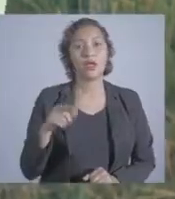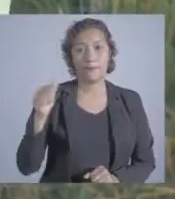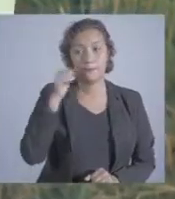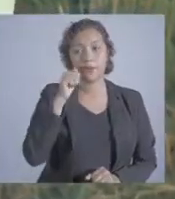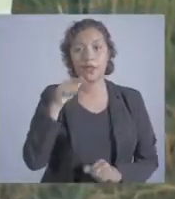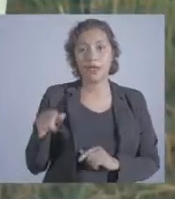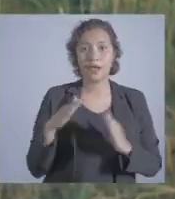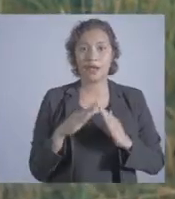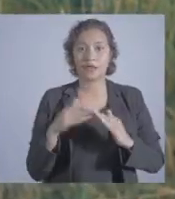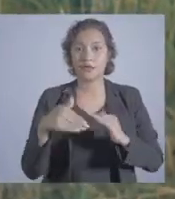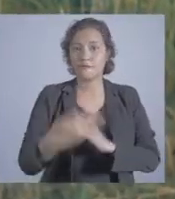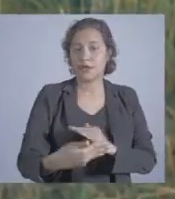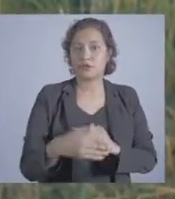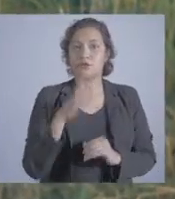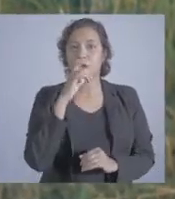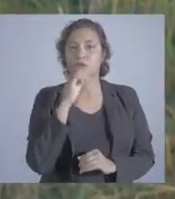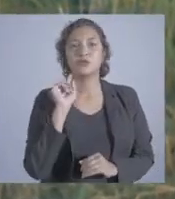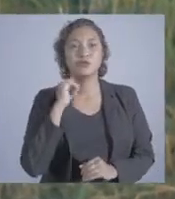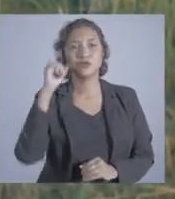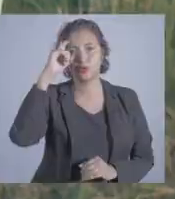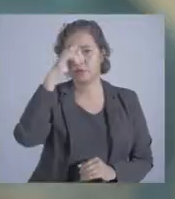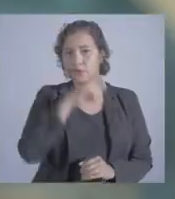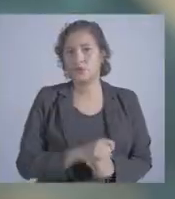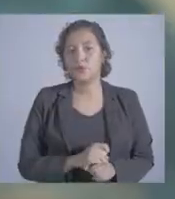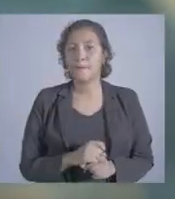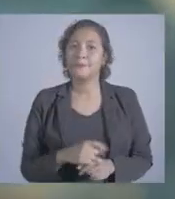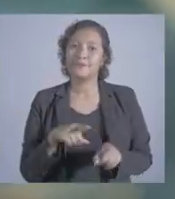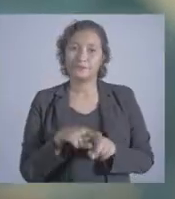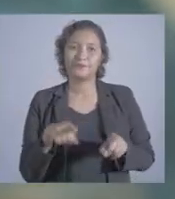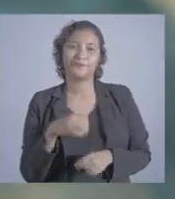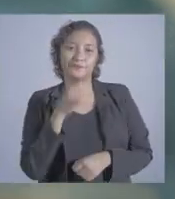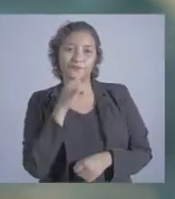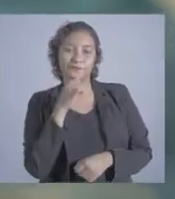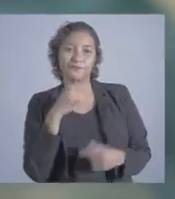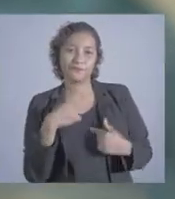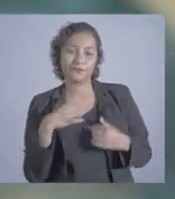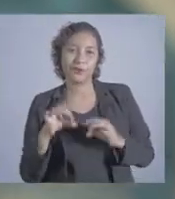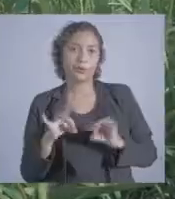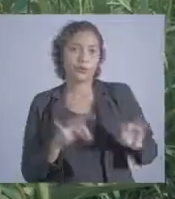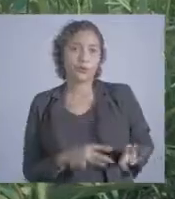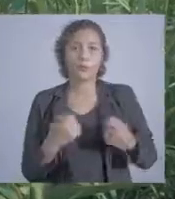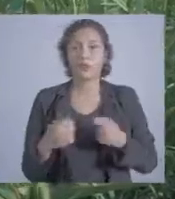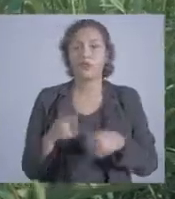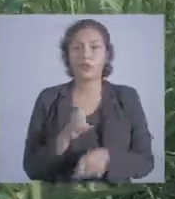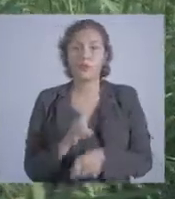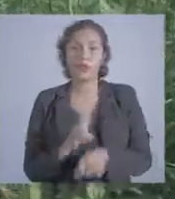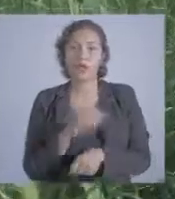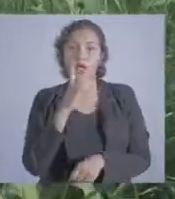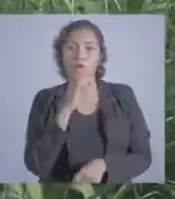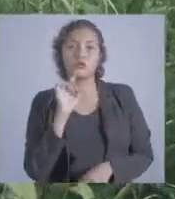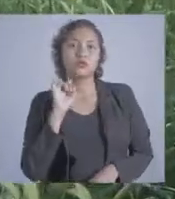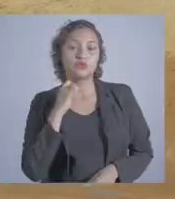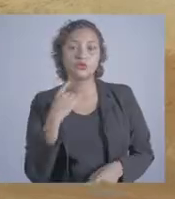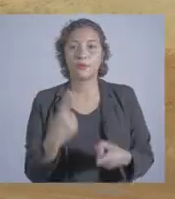Dona Jaque, esgoto a céu aberto em frente de casa é duro, hein? É, infelizmente estamos a esse tipo de abandono, porque nós precisamos de um bom